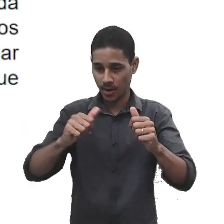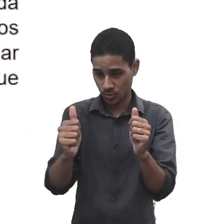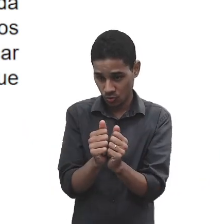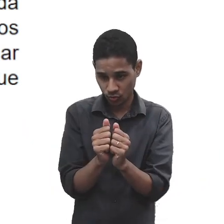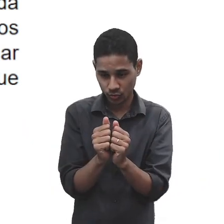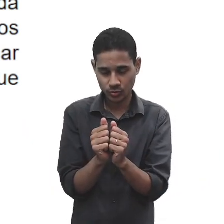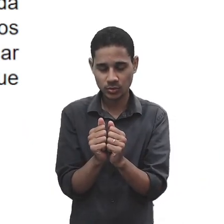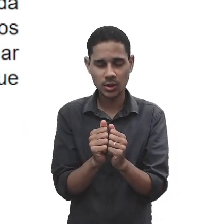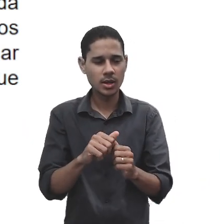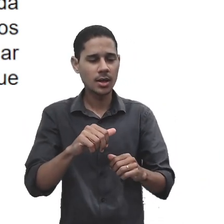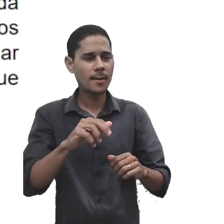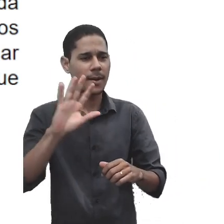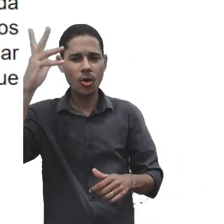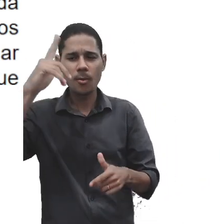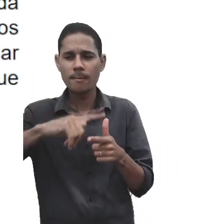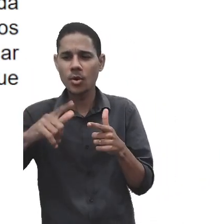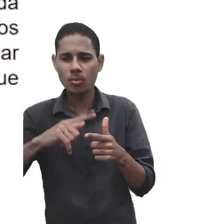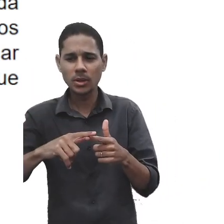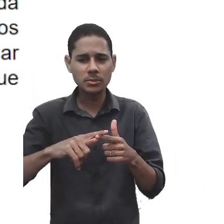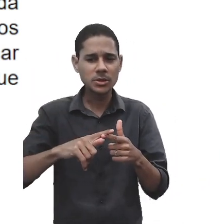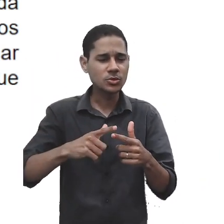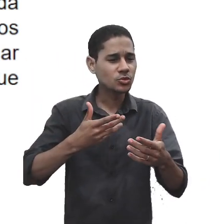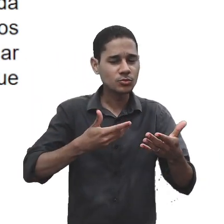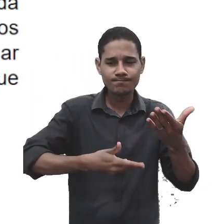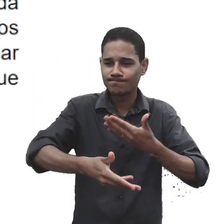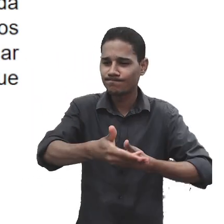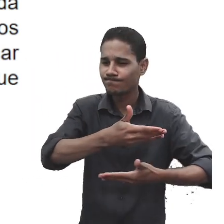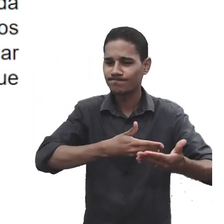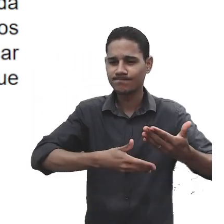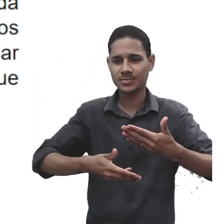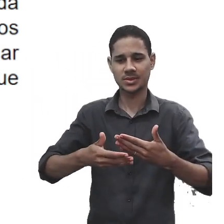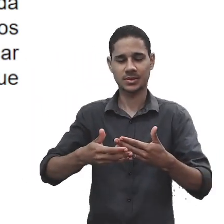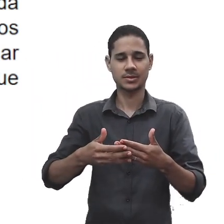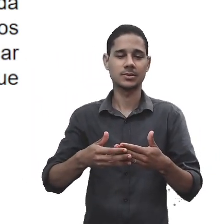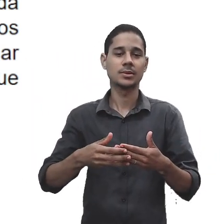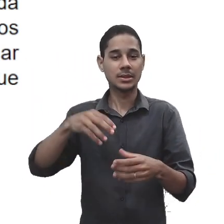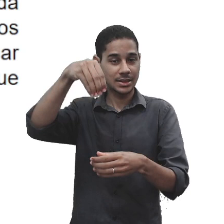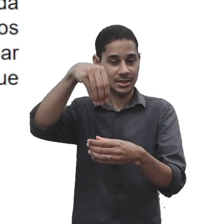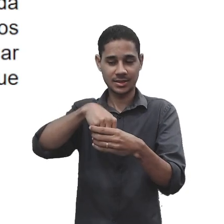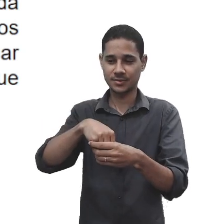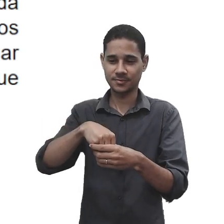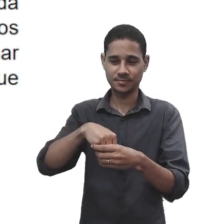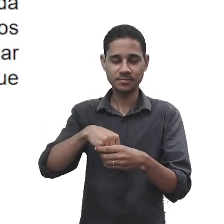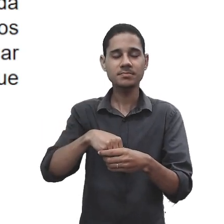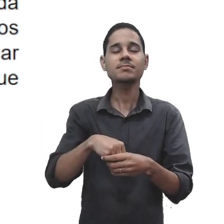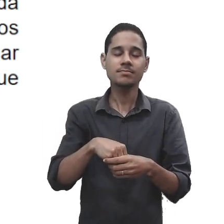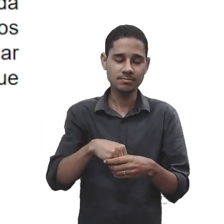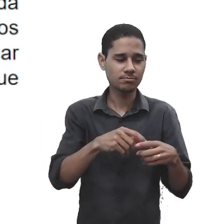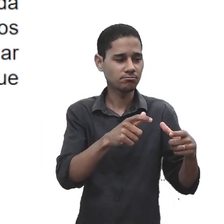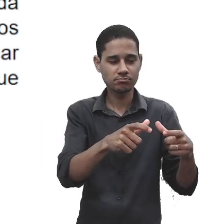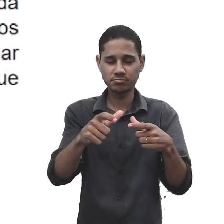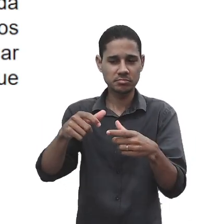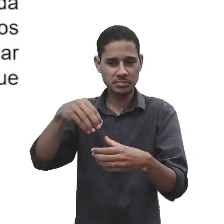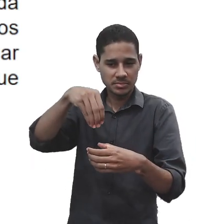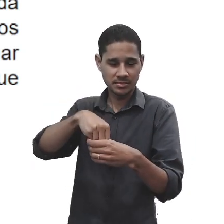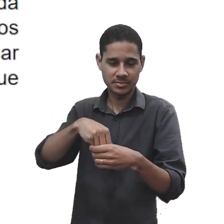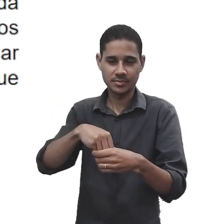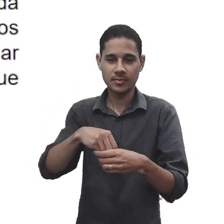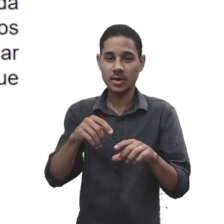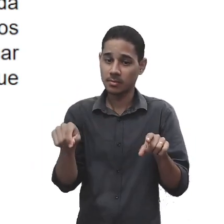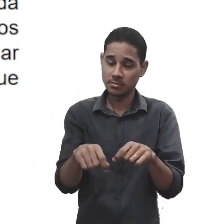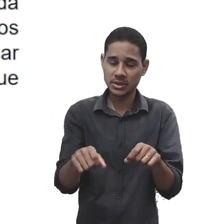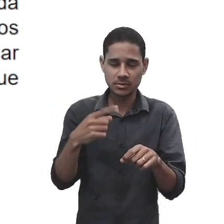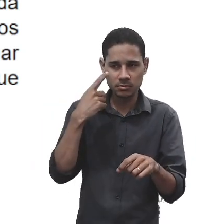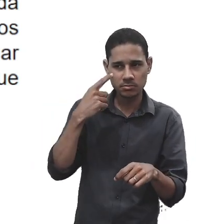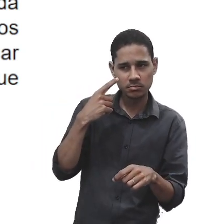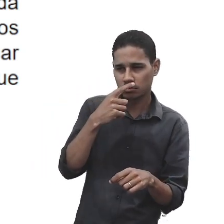resolução de problemas em vários setores dentro de uma instituição escolar. É necessário ter um olhar analítico,